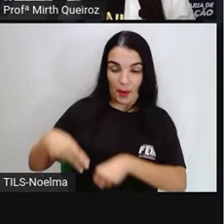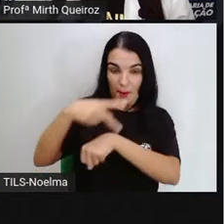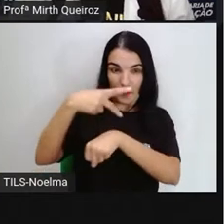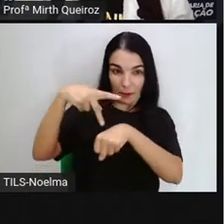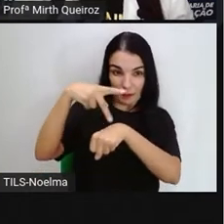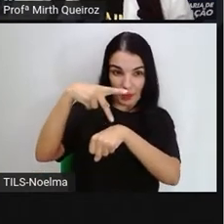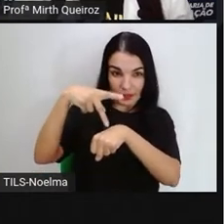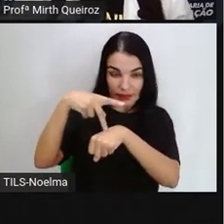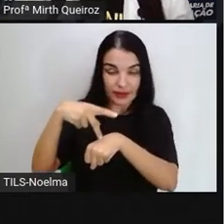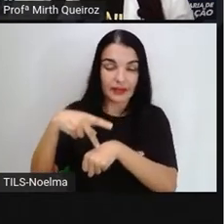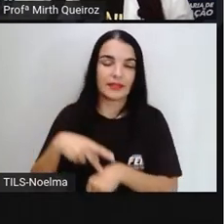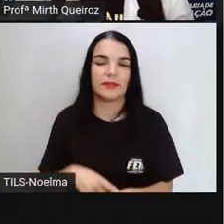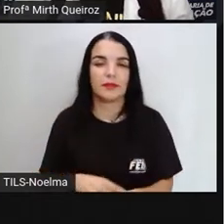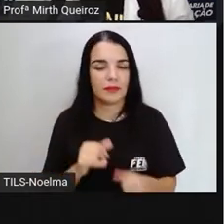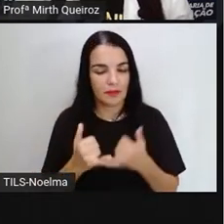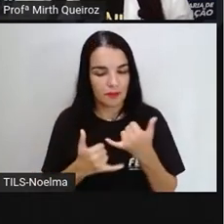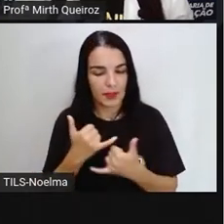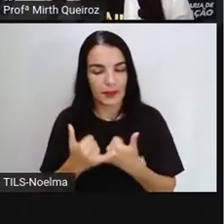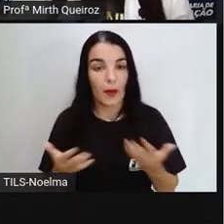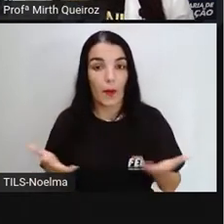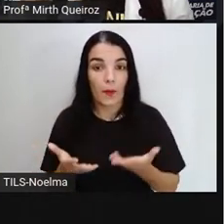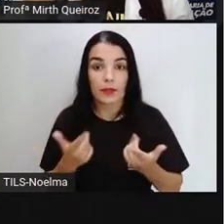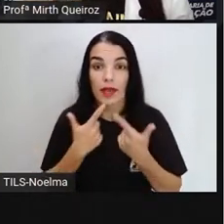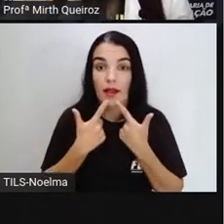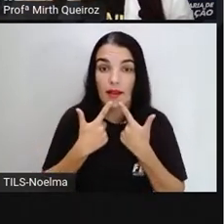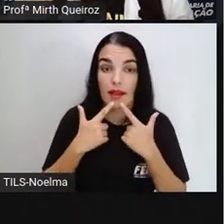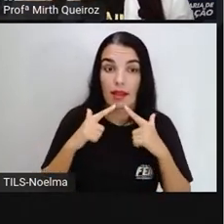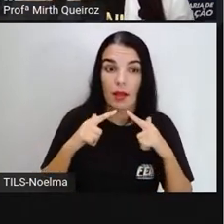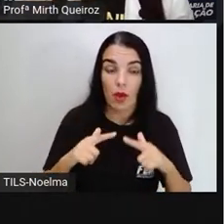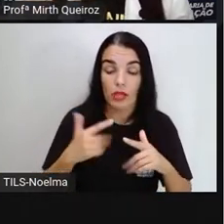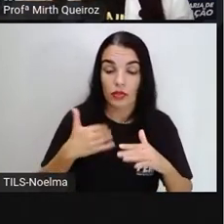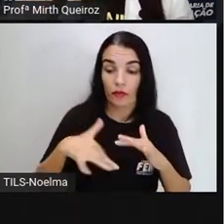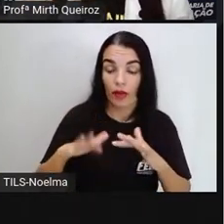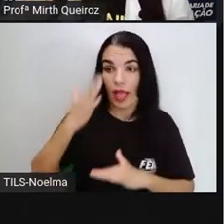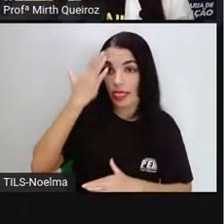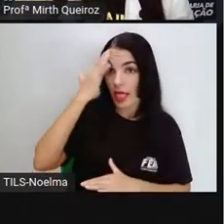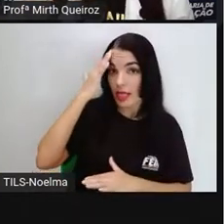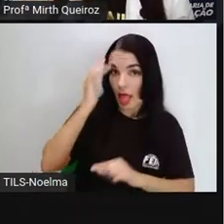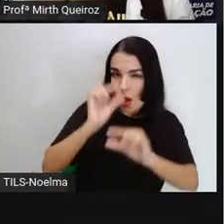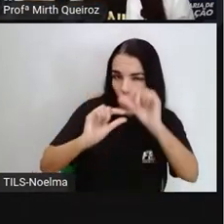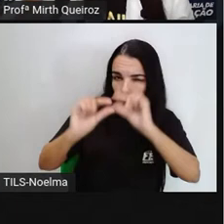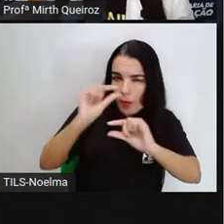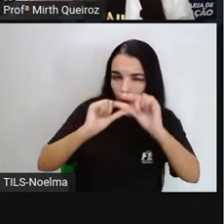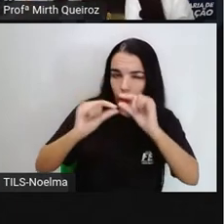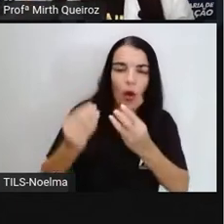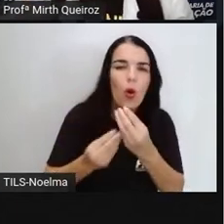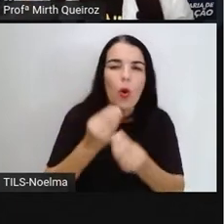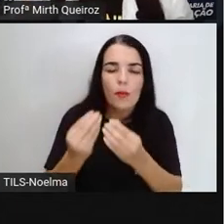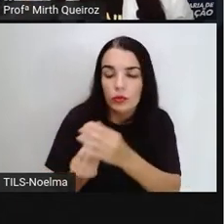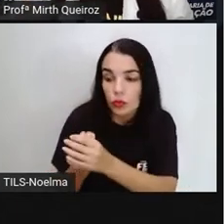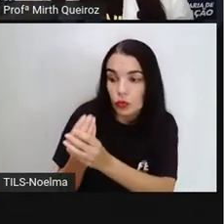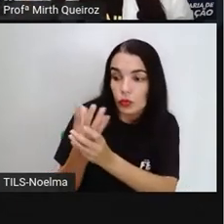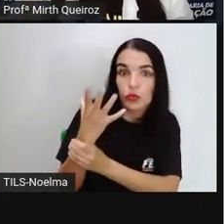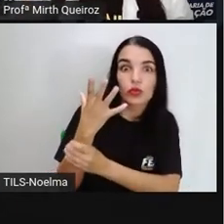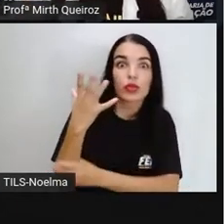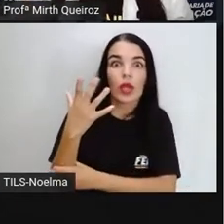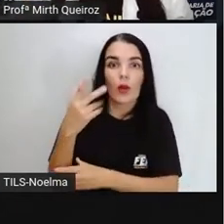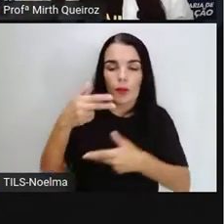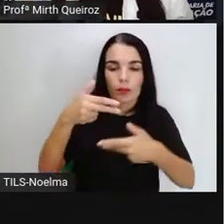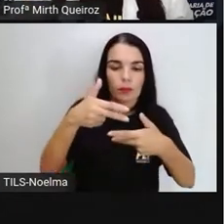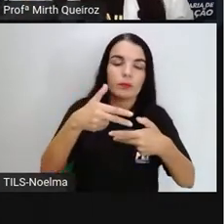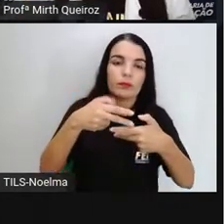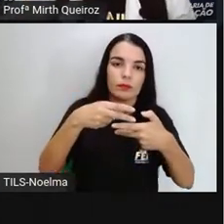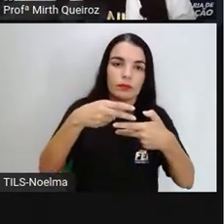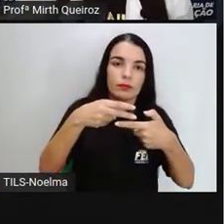aula de linguagens, a gente vai entender um pouquinho como surgiu o tangram.